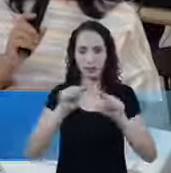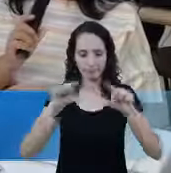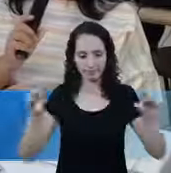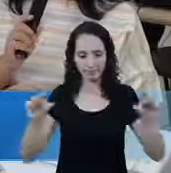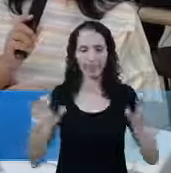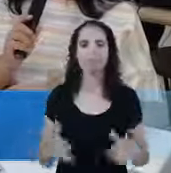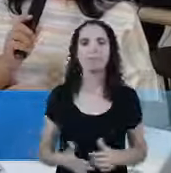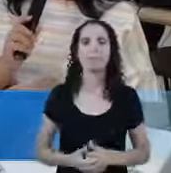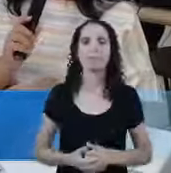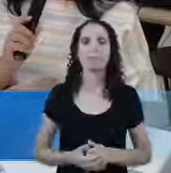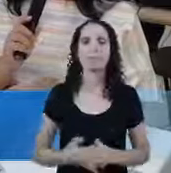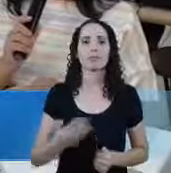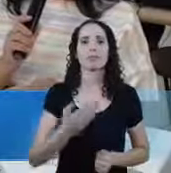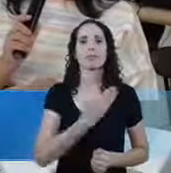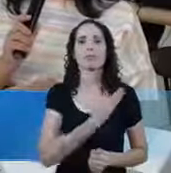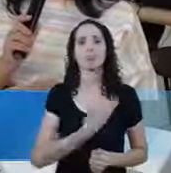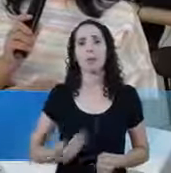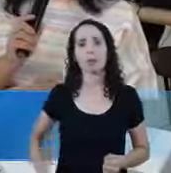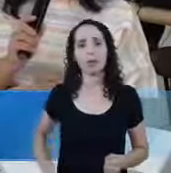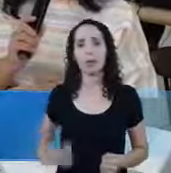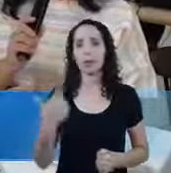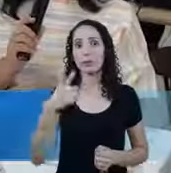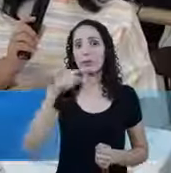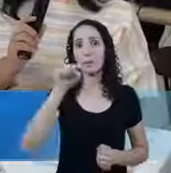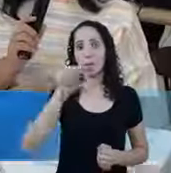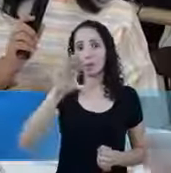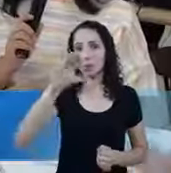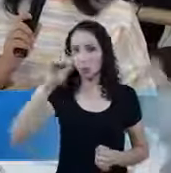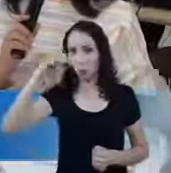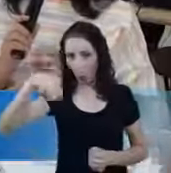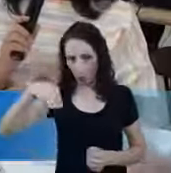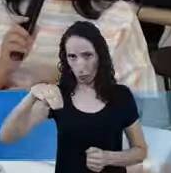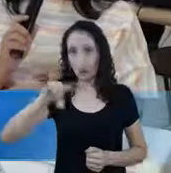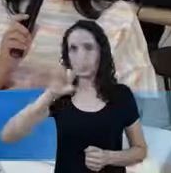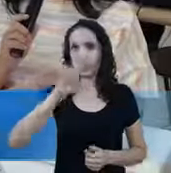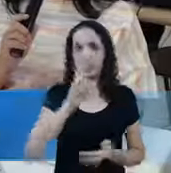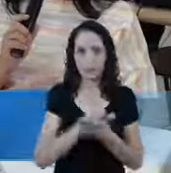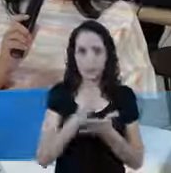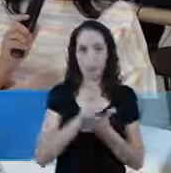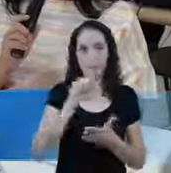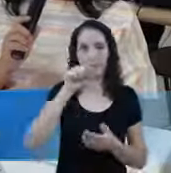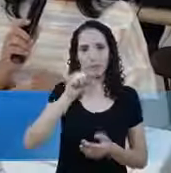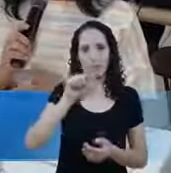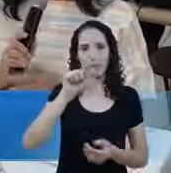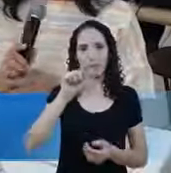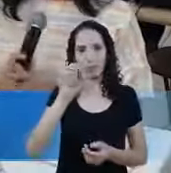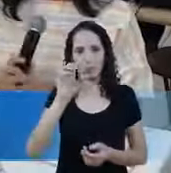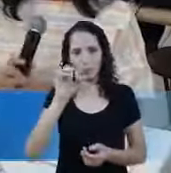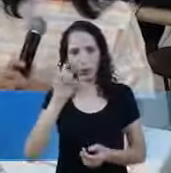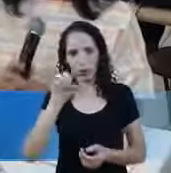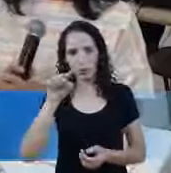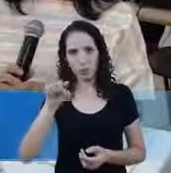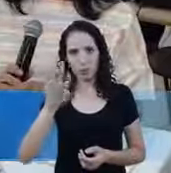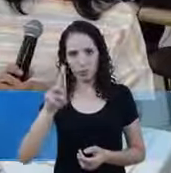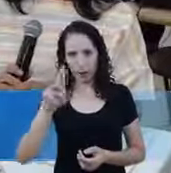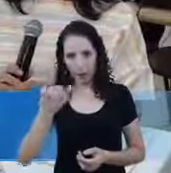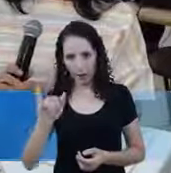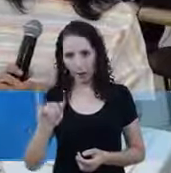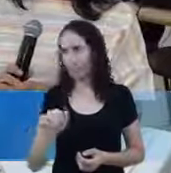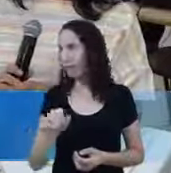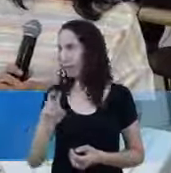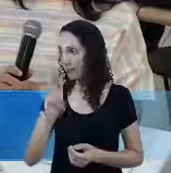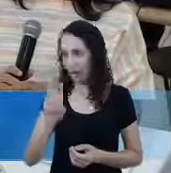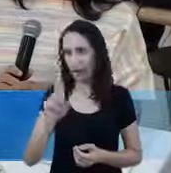nada do governo é .com Então cuidado .gov.br Sempre .gov.br Vamos repetir só,